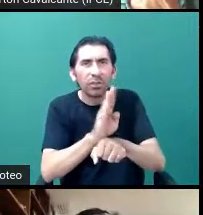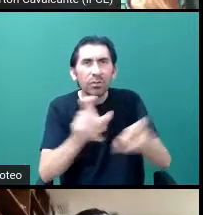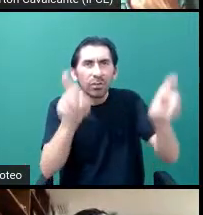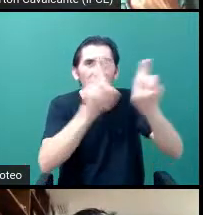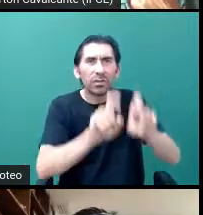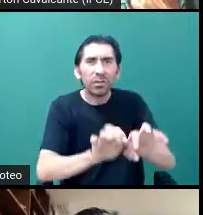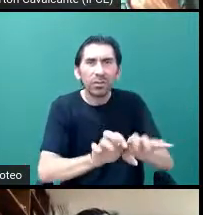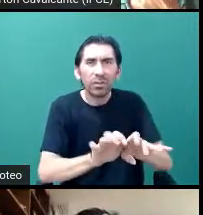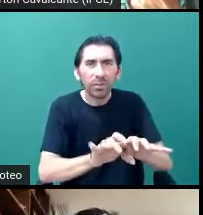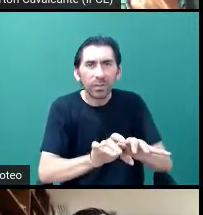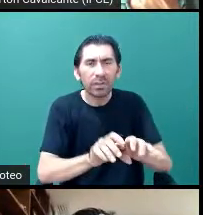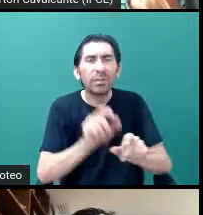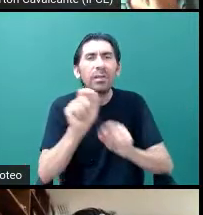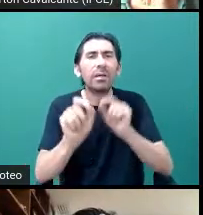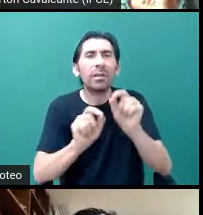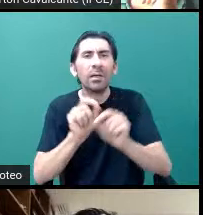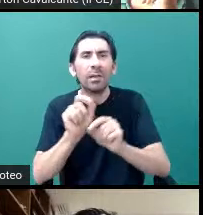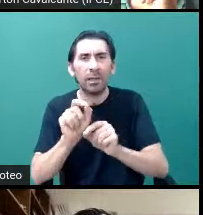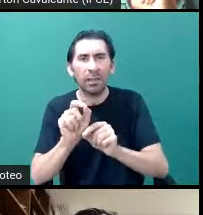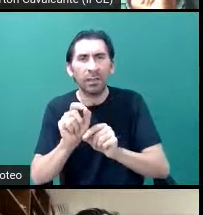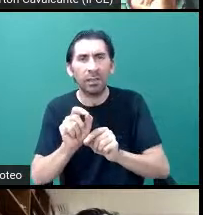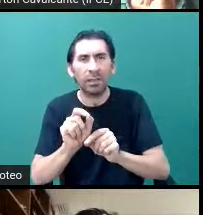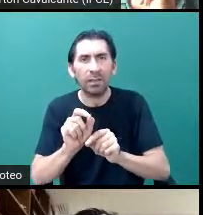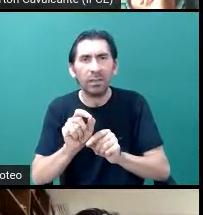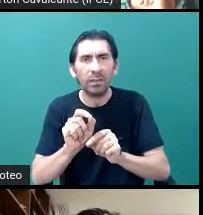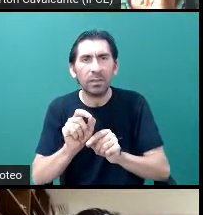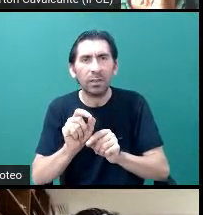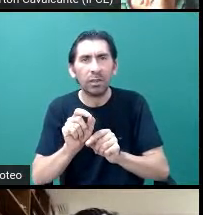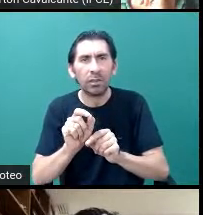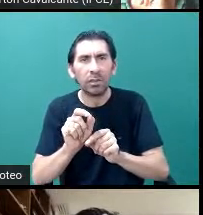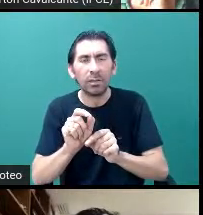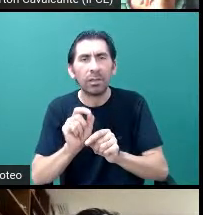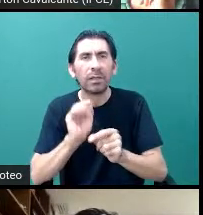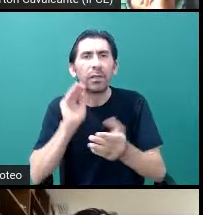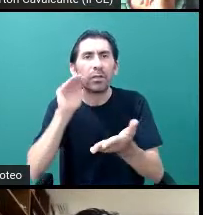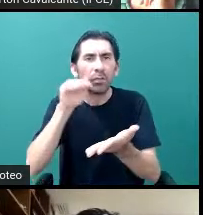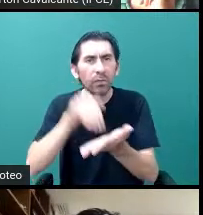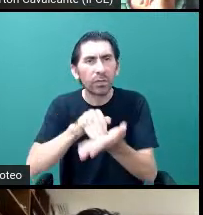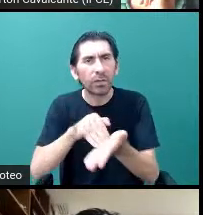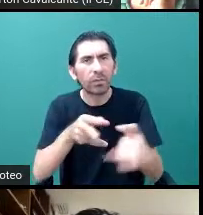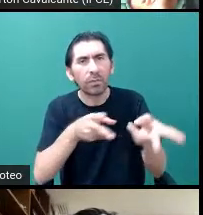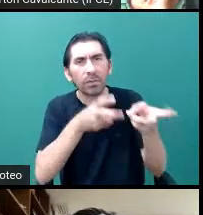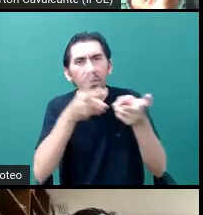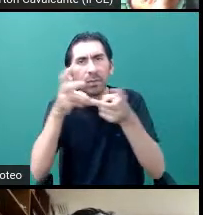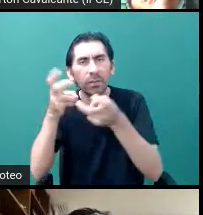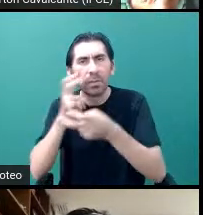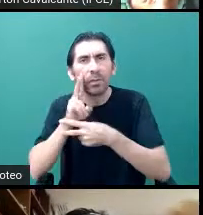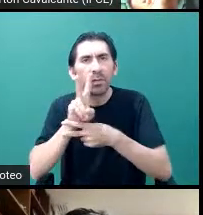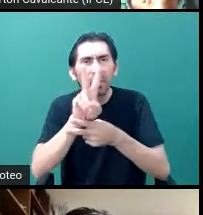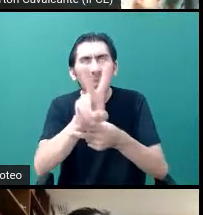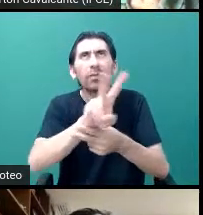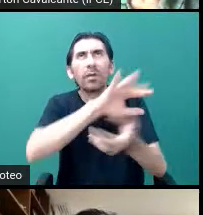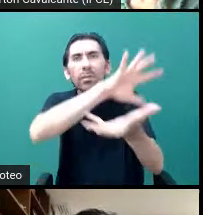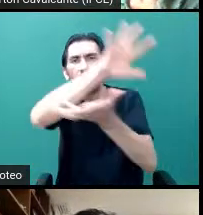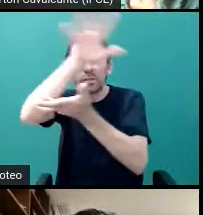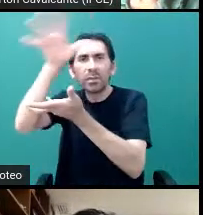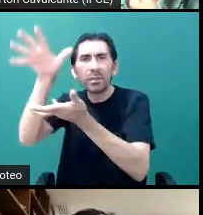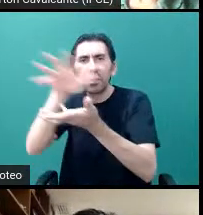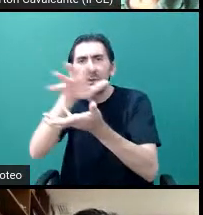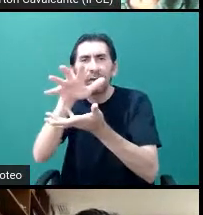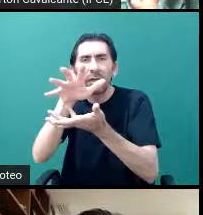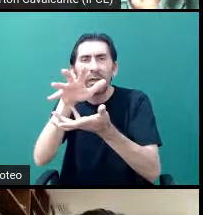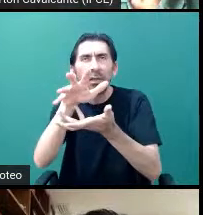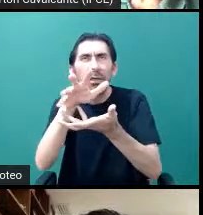imagem seja extremamente bonita, é que no final você pode olhar para o universo e medir as